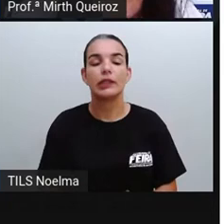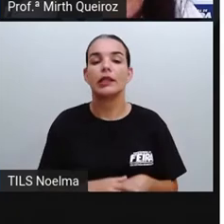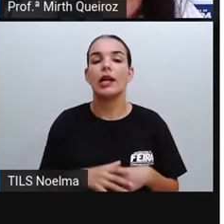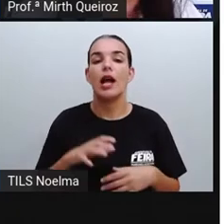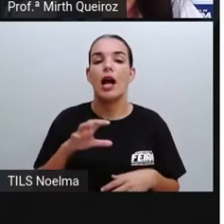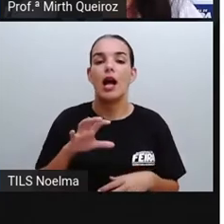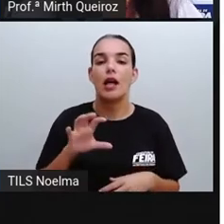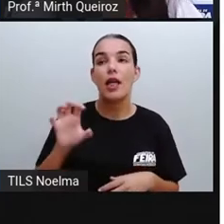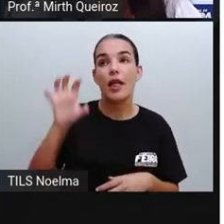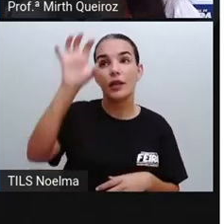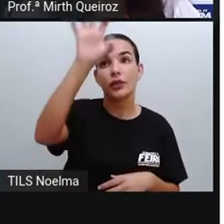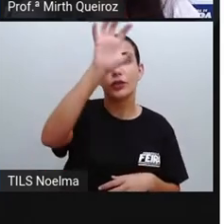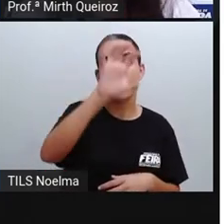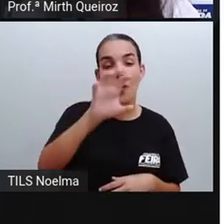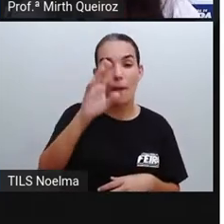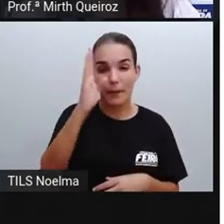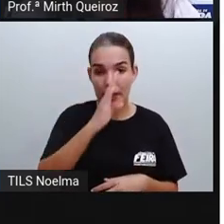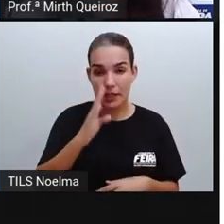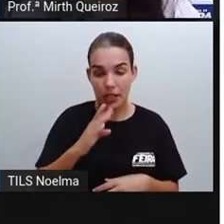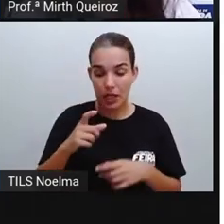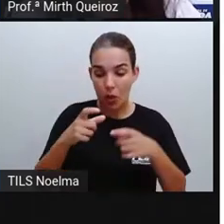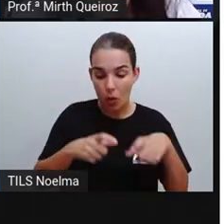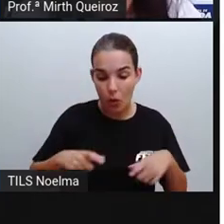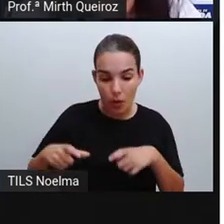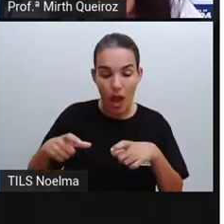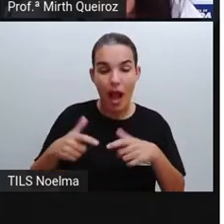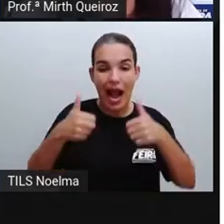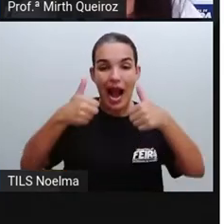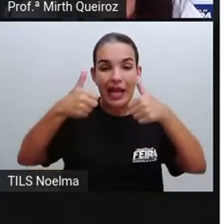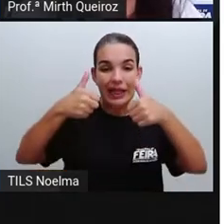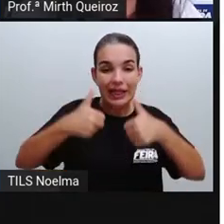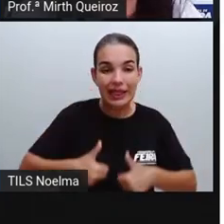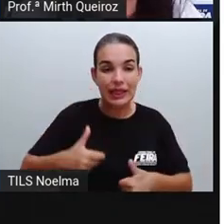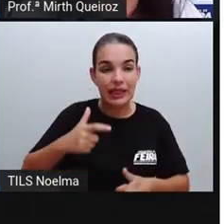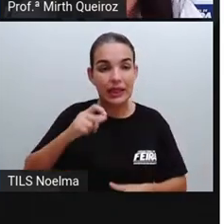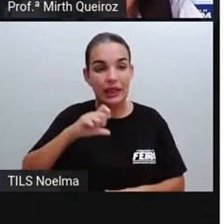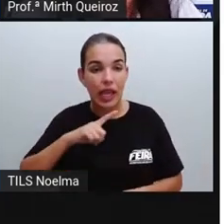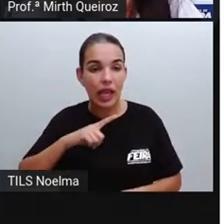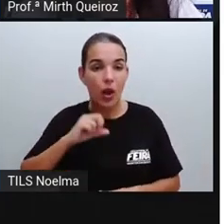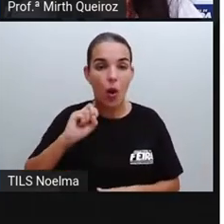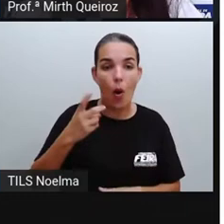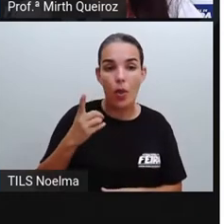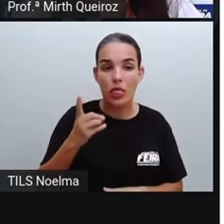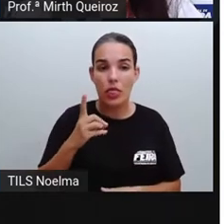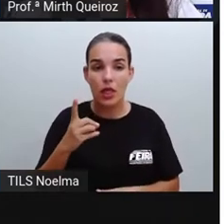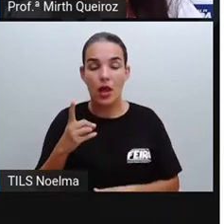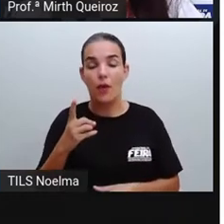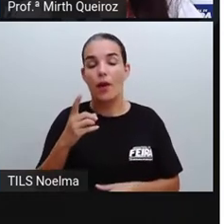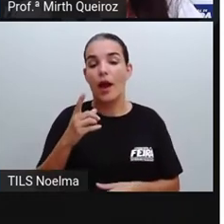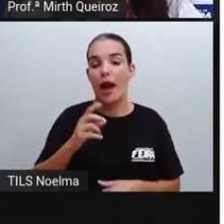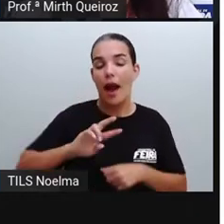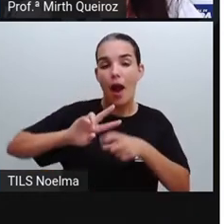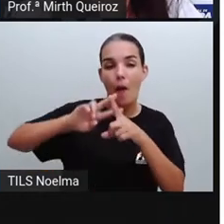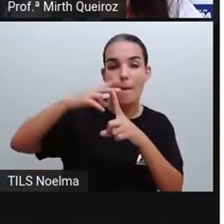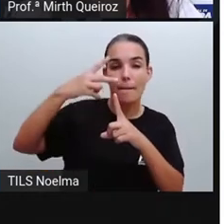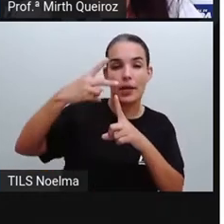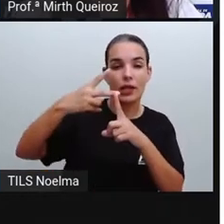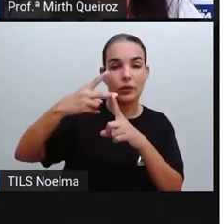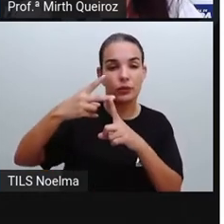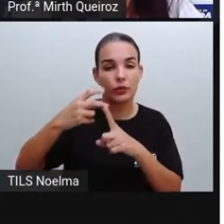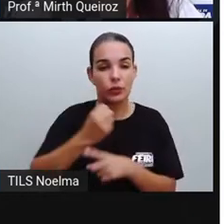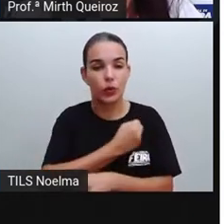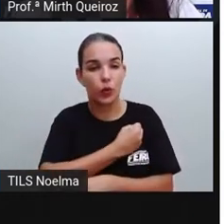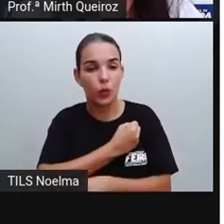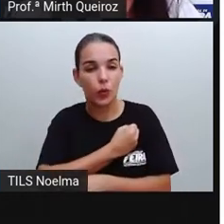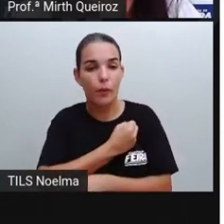2018 e 2019. Ele faz um comparativo aí de cada região em relação ao número